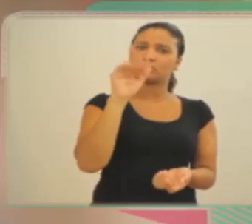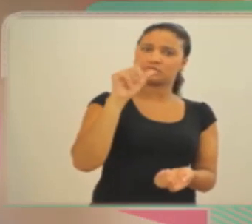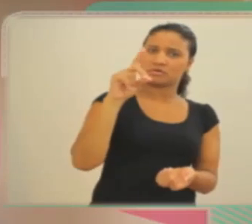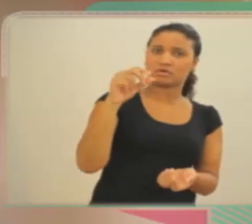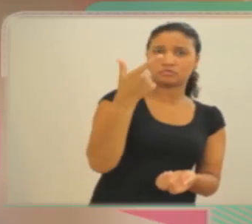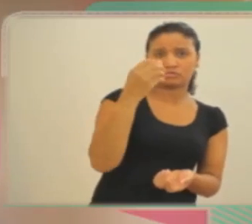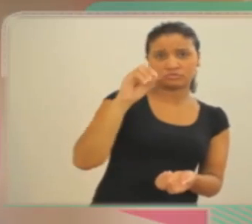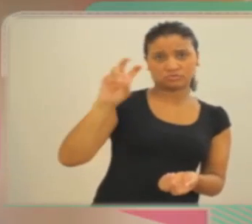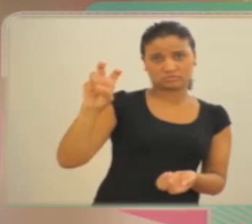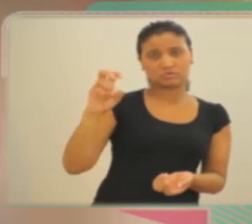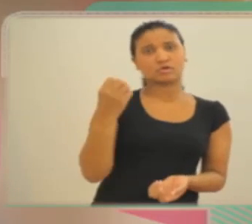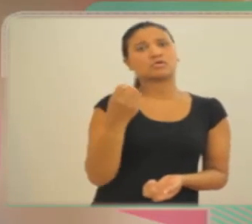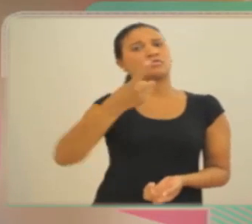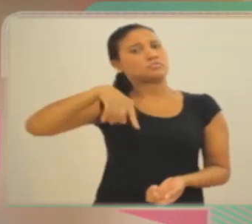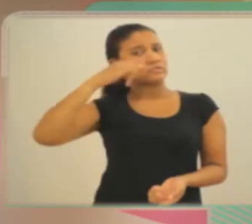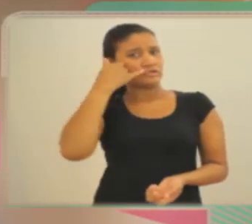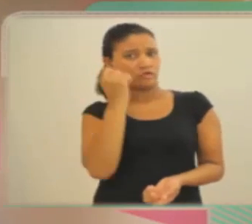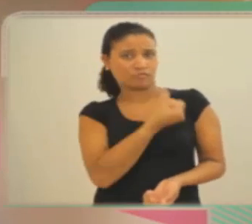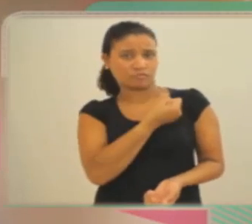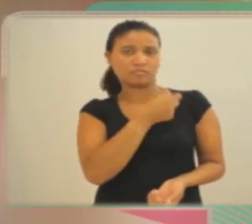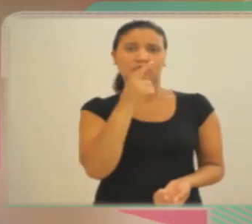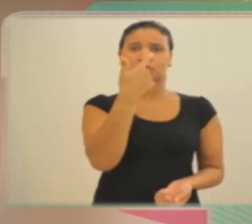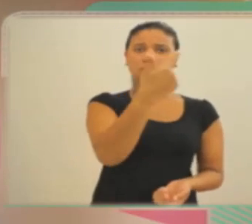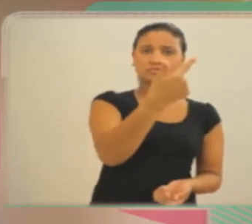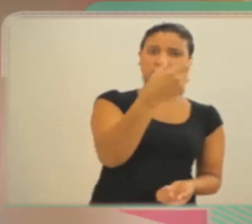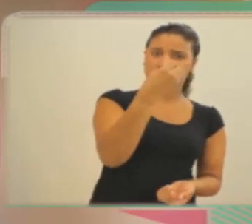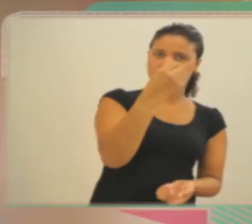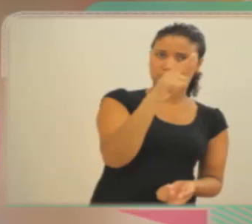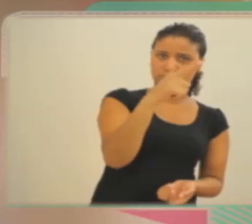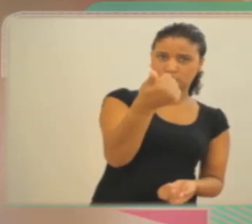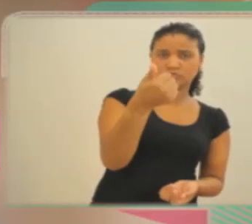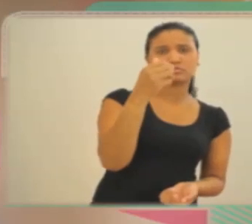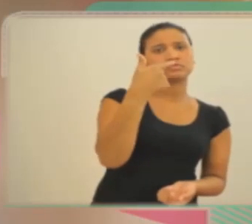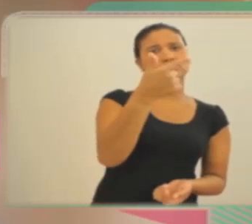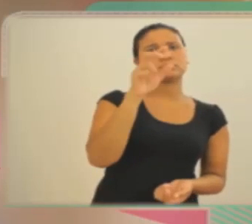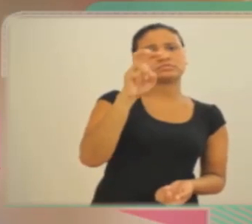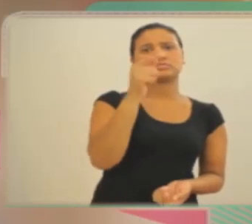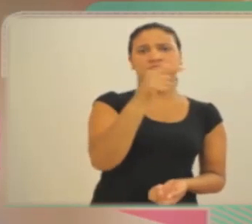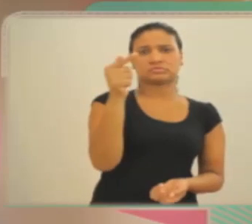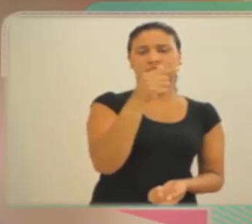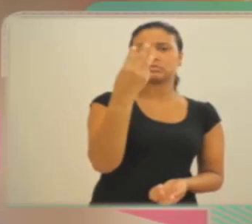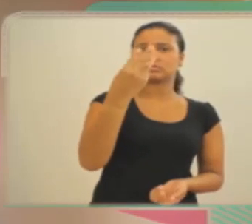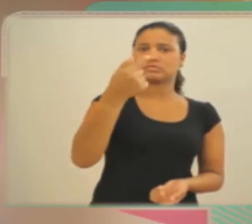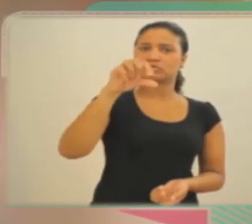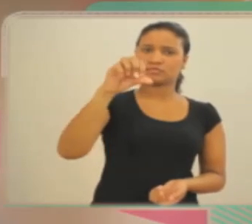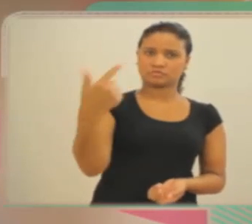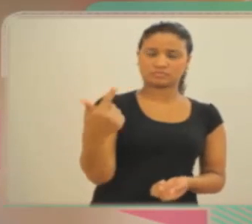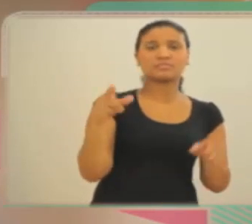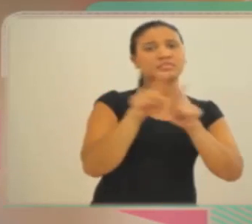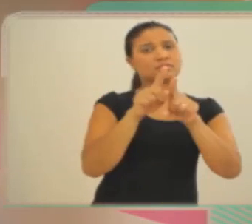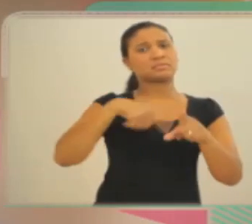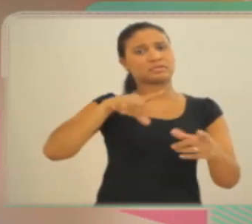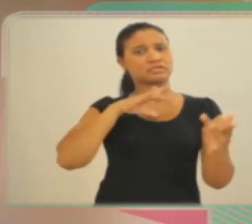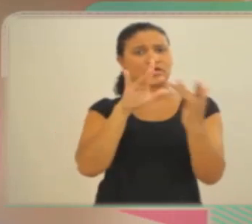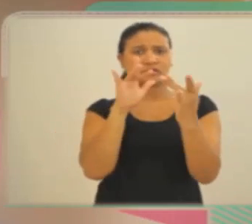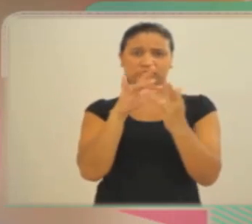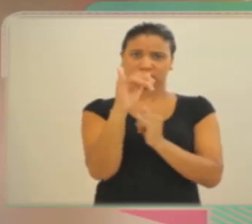205. O nosso telefone para contato é 0 operadora 21 2576